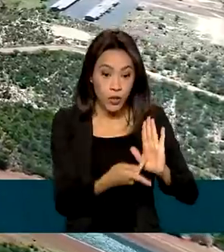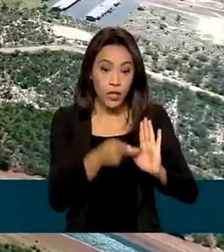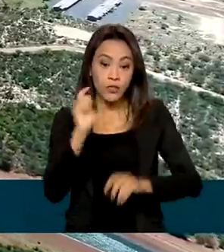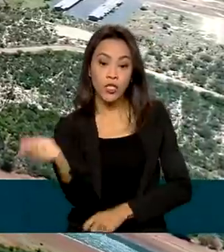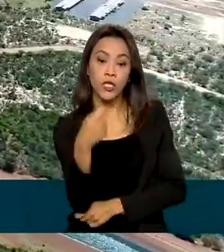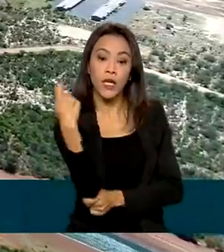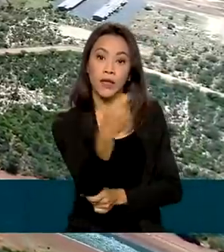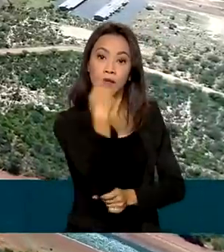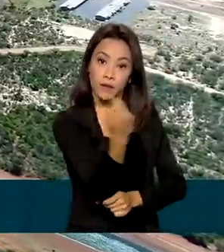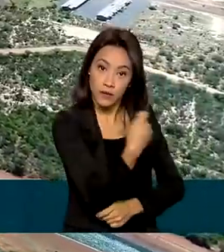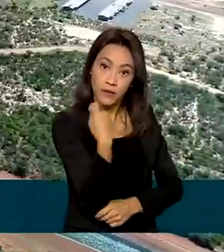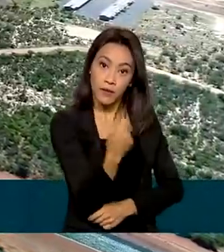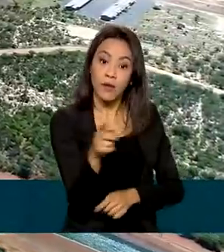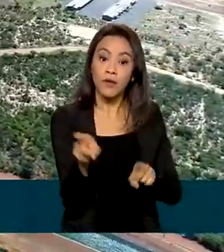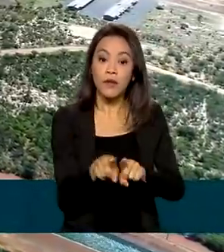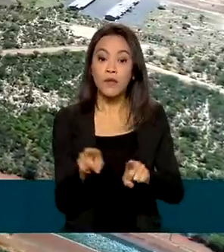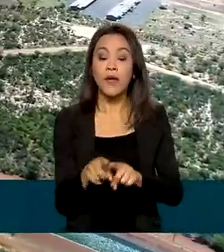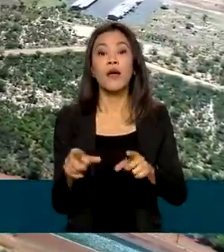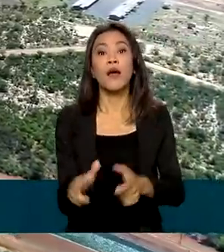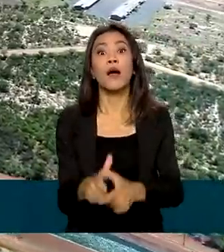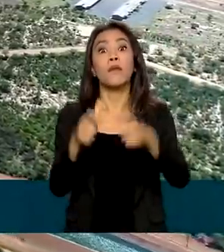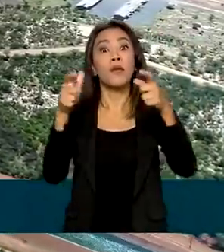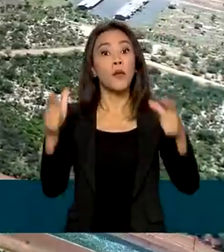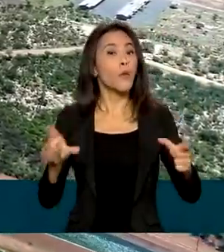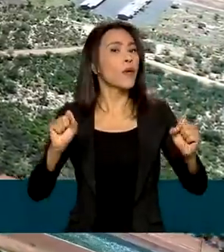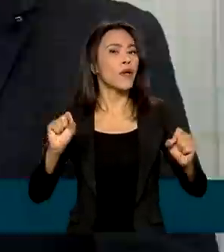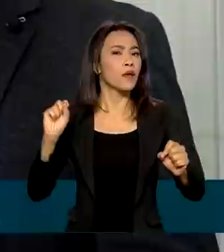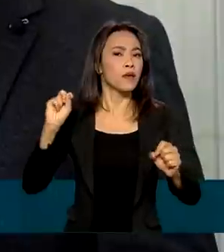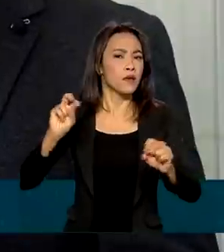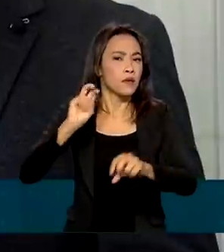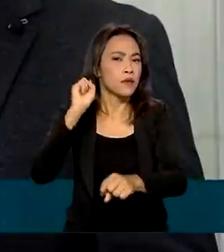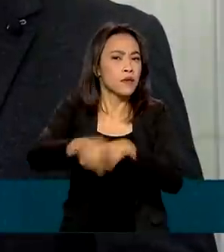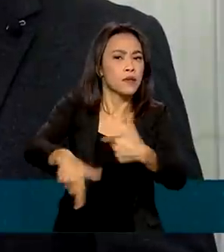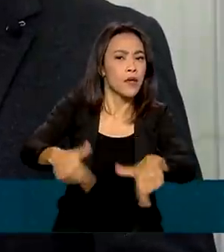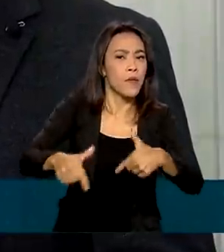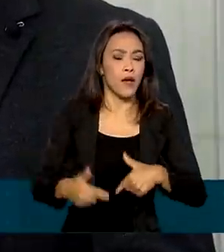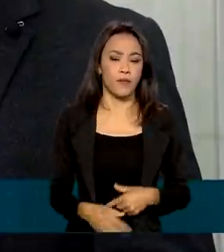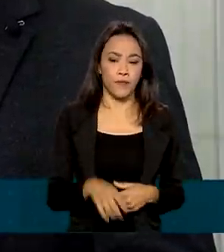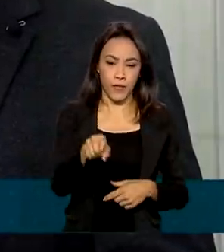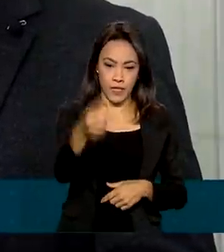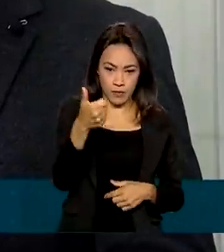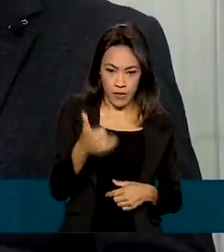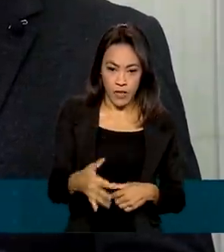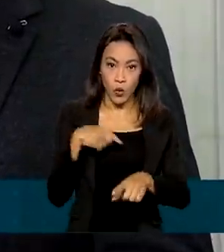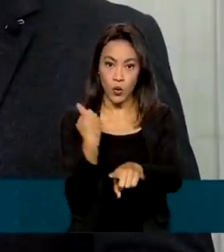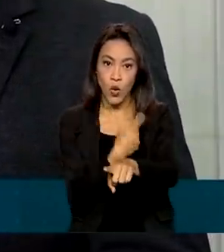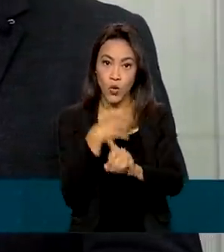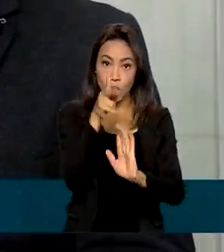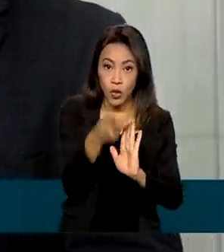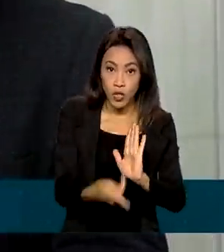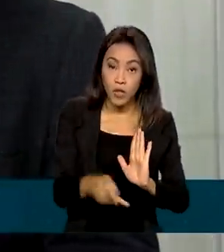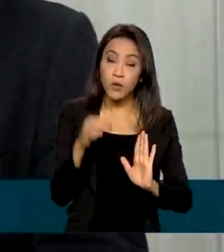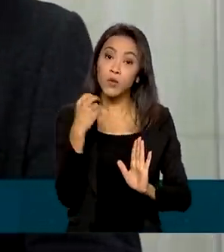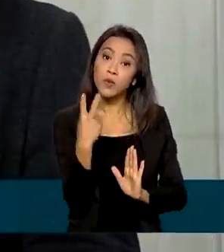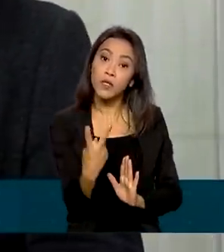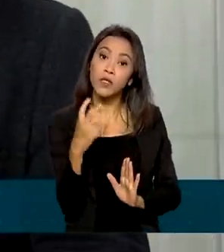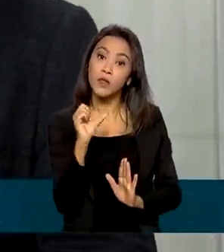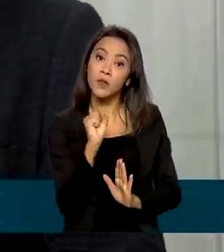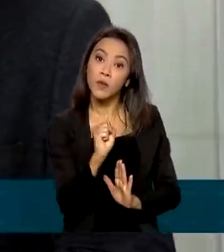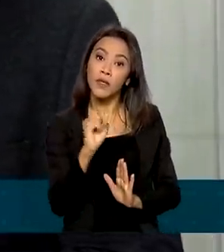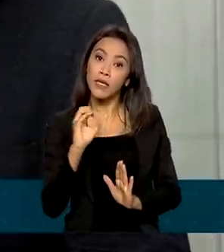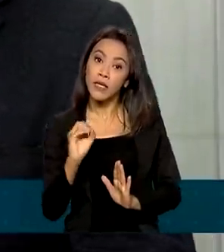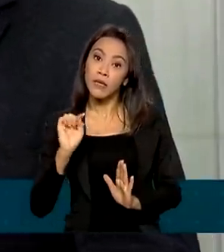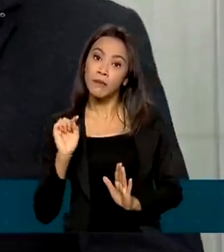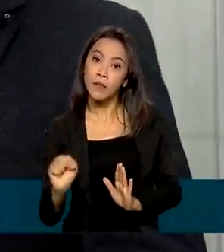Codevasp também ampliaram a oferta de empregos no país. Os nossos projetos de irrigação geram mais de 280 mil empregos.